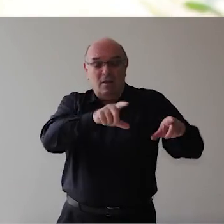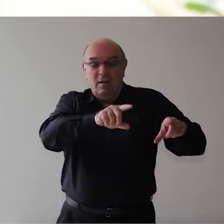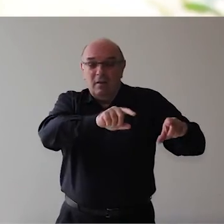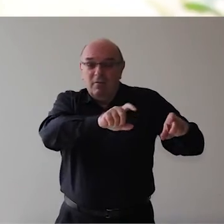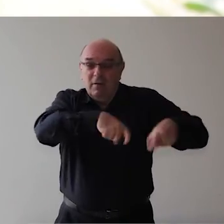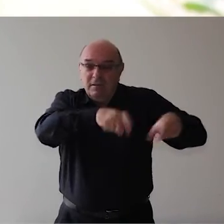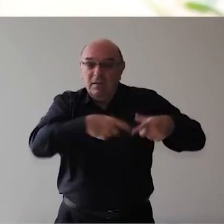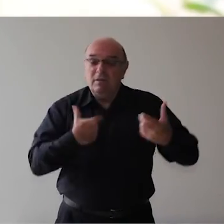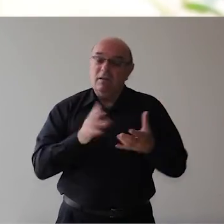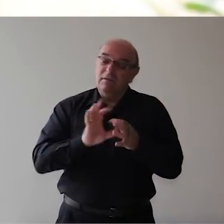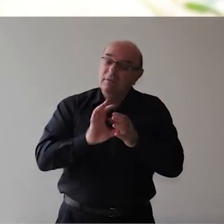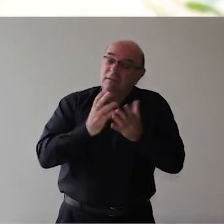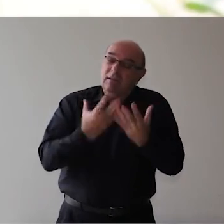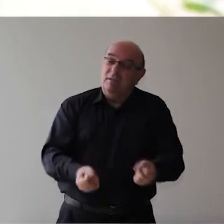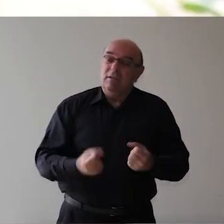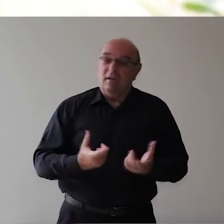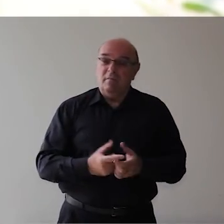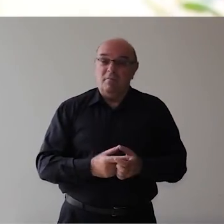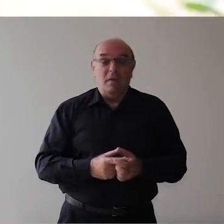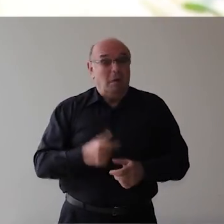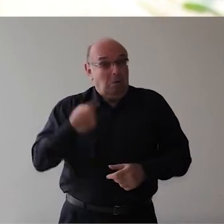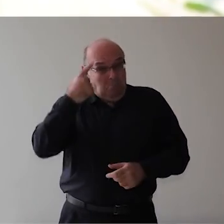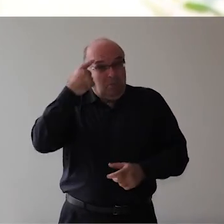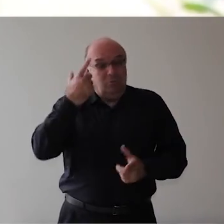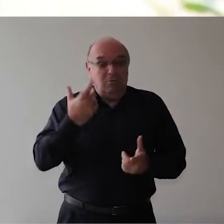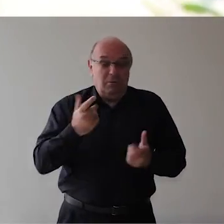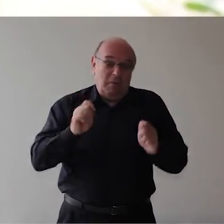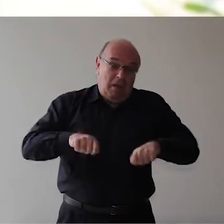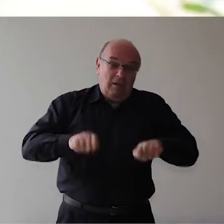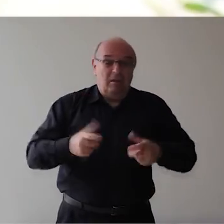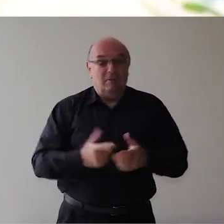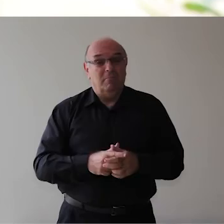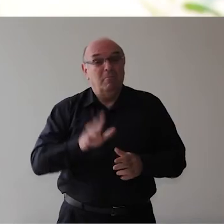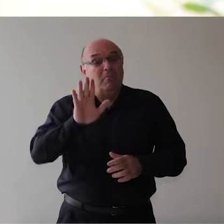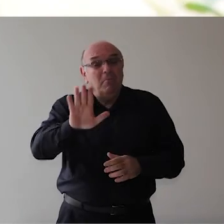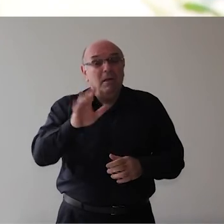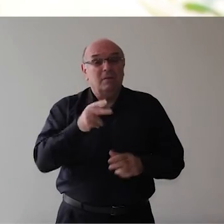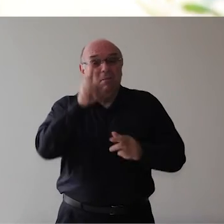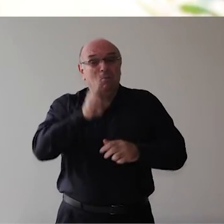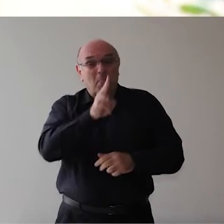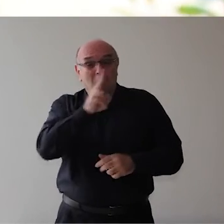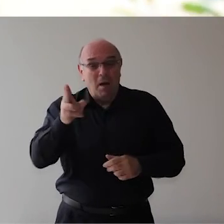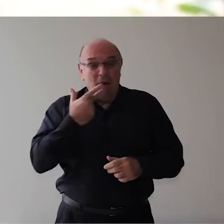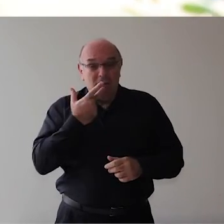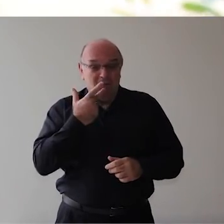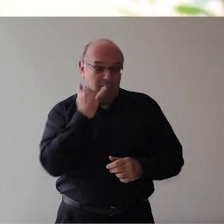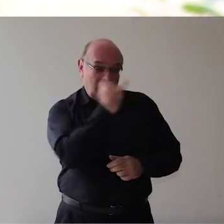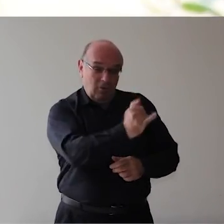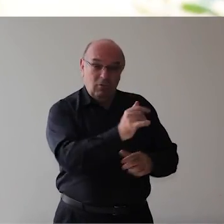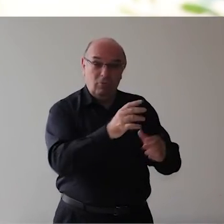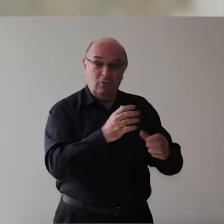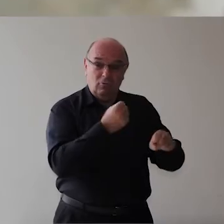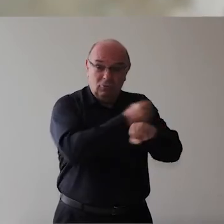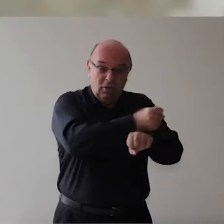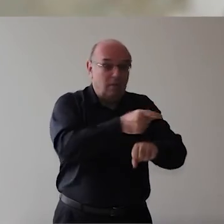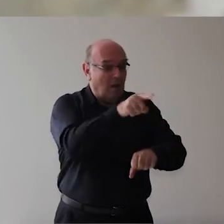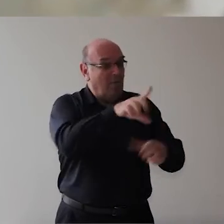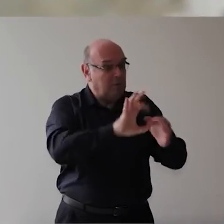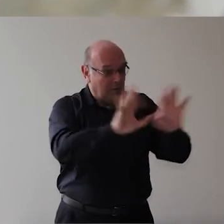padre Ele achou Que conseguiria Esse acordo Com os fazendeiros Só que ele prometeu Antes de conversar Com os fazendeiros